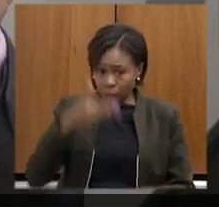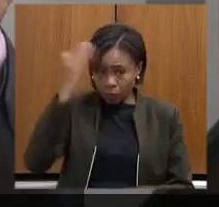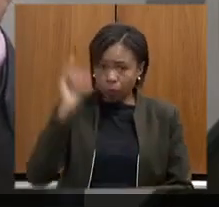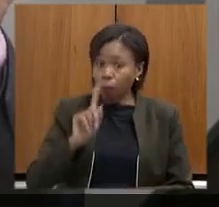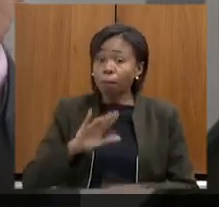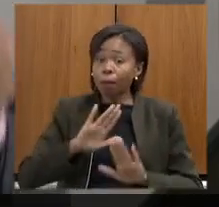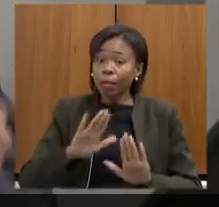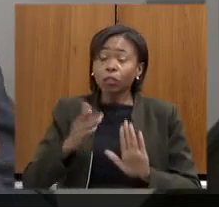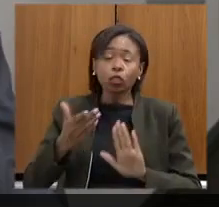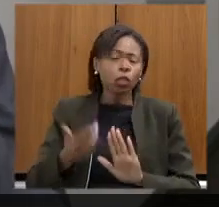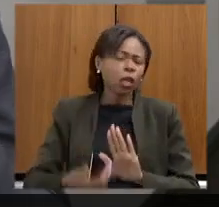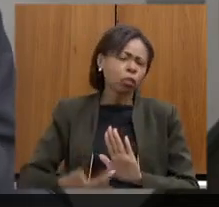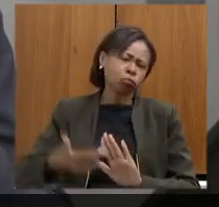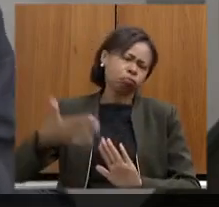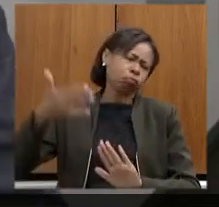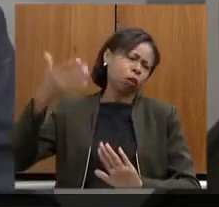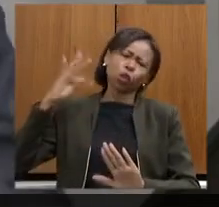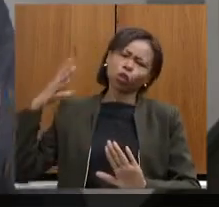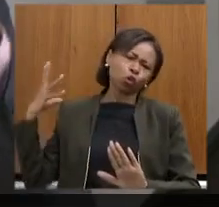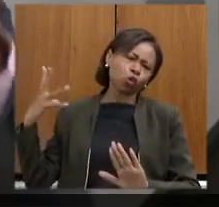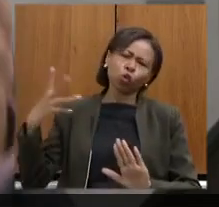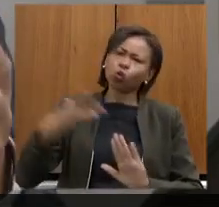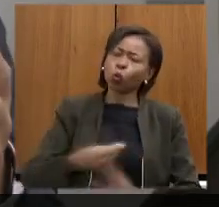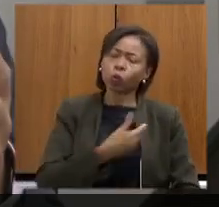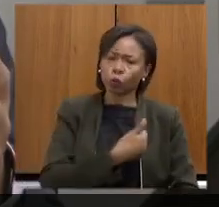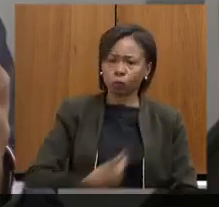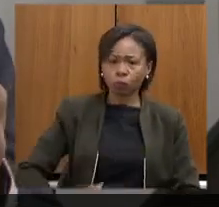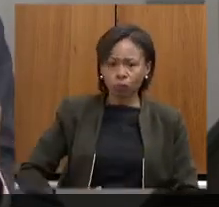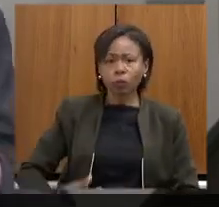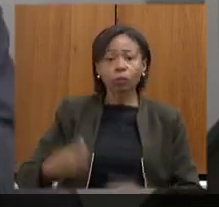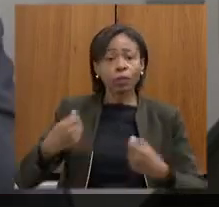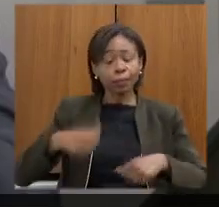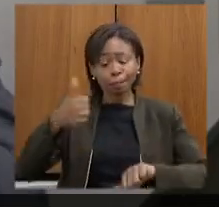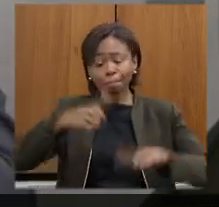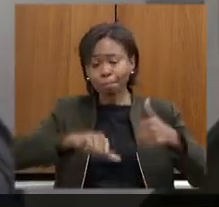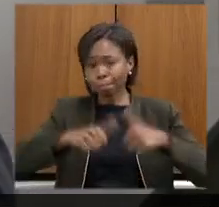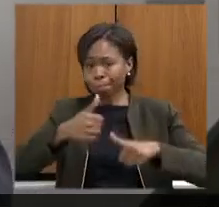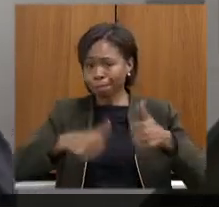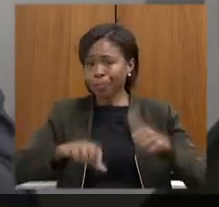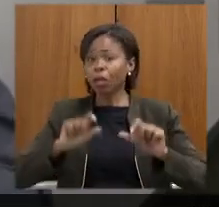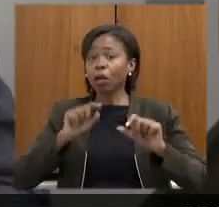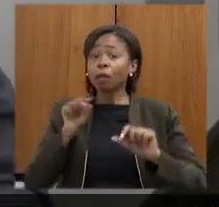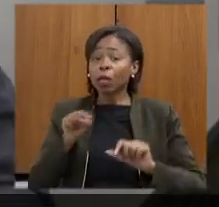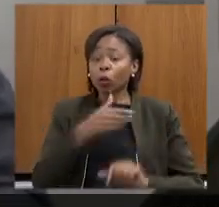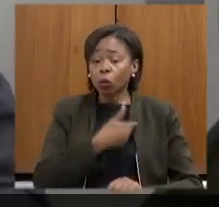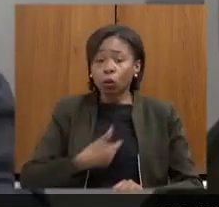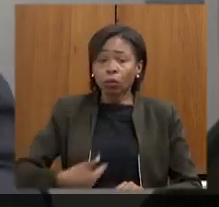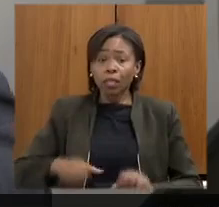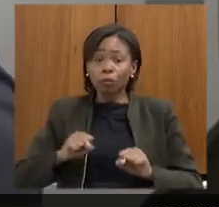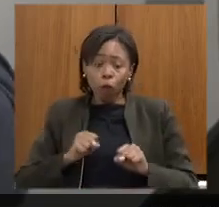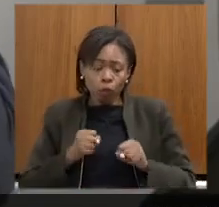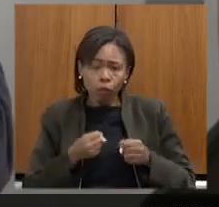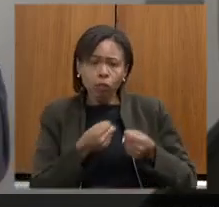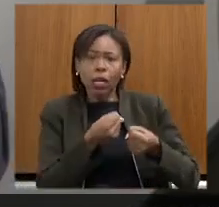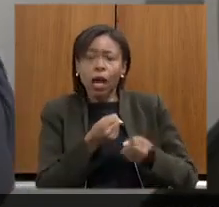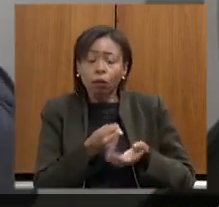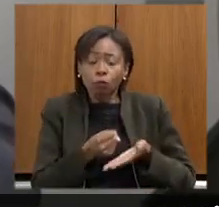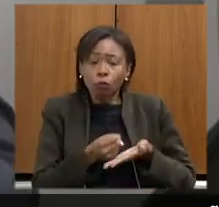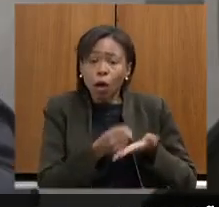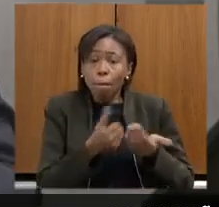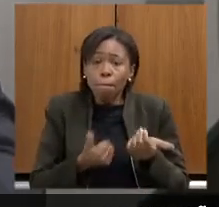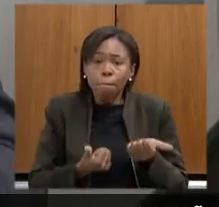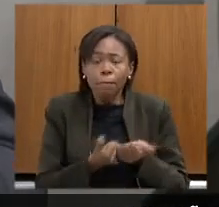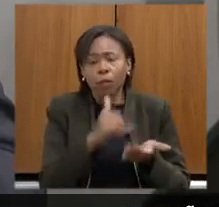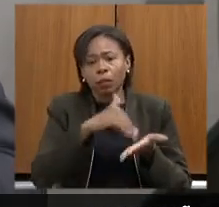para que o governo possa fortalecer a secretaria de meio ambiente e nós possamos aqui